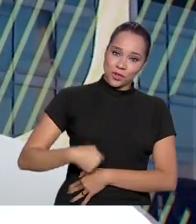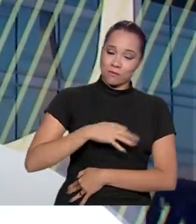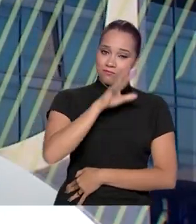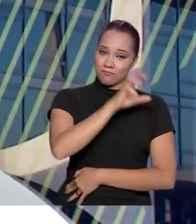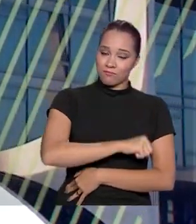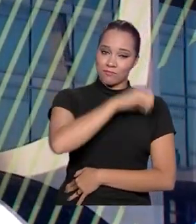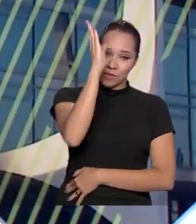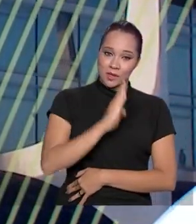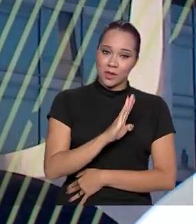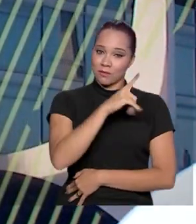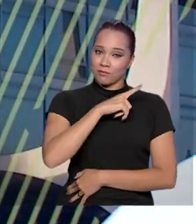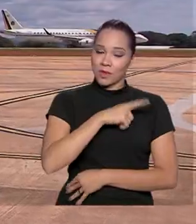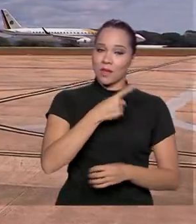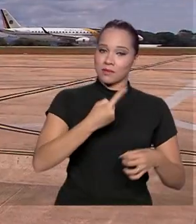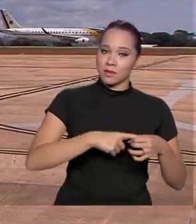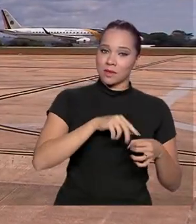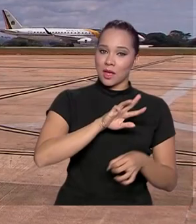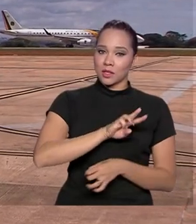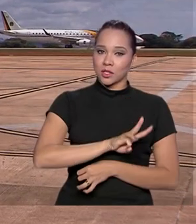estão em Wuhan.